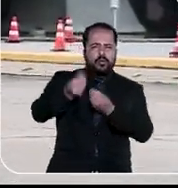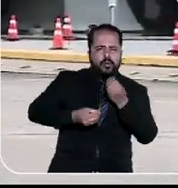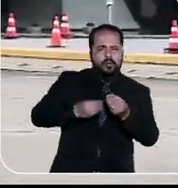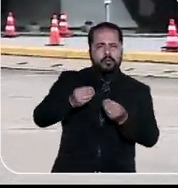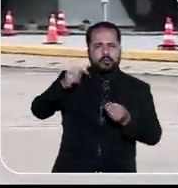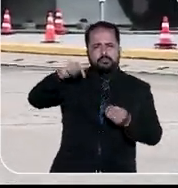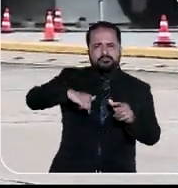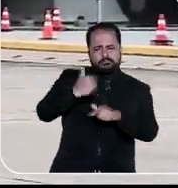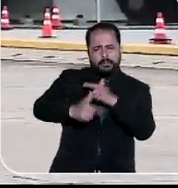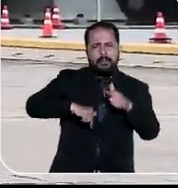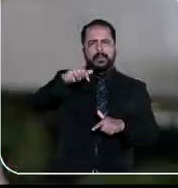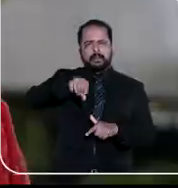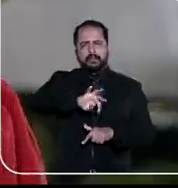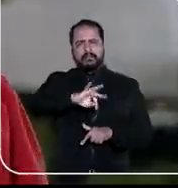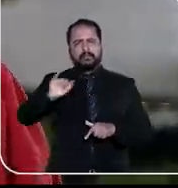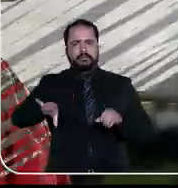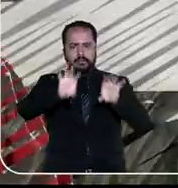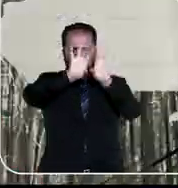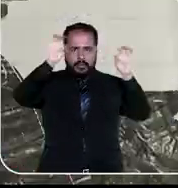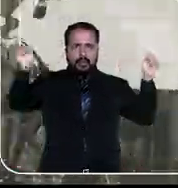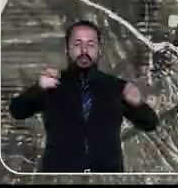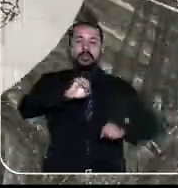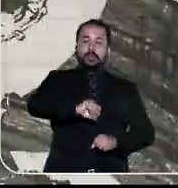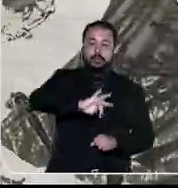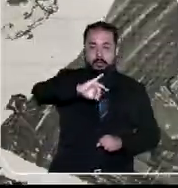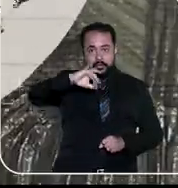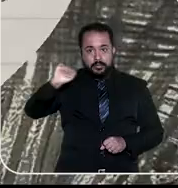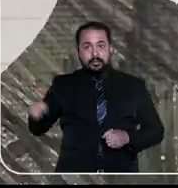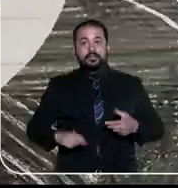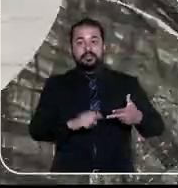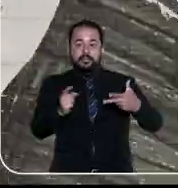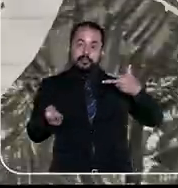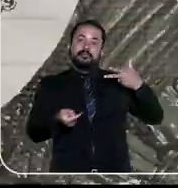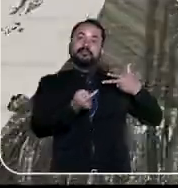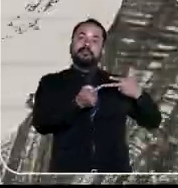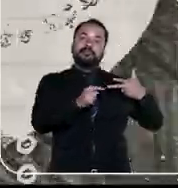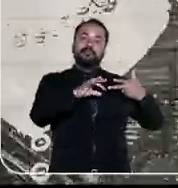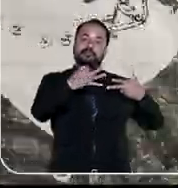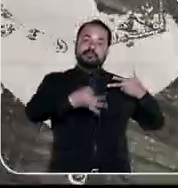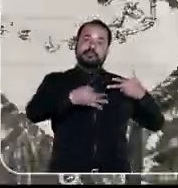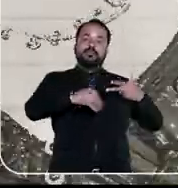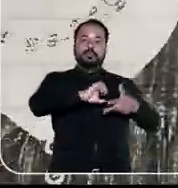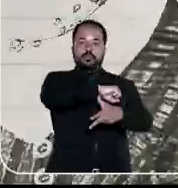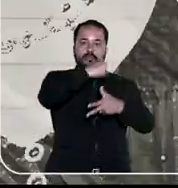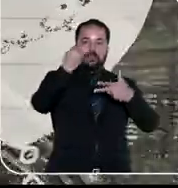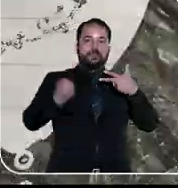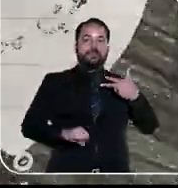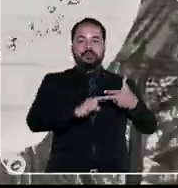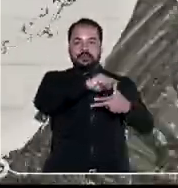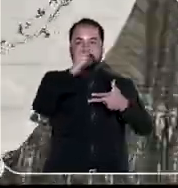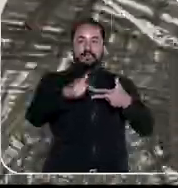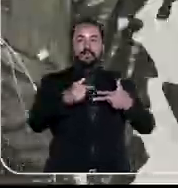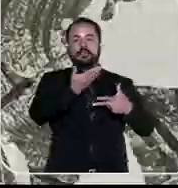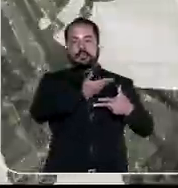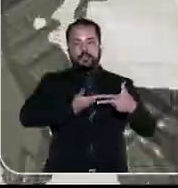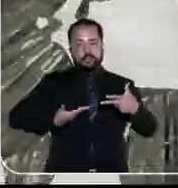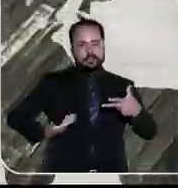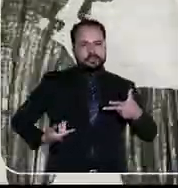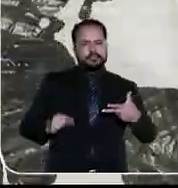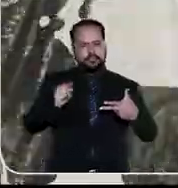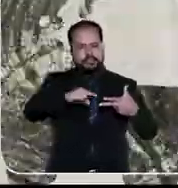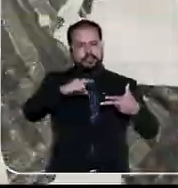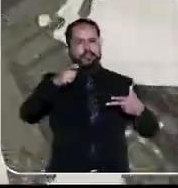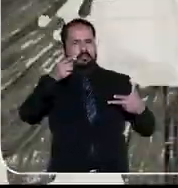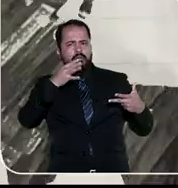do funcionamento desta casa. O STJ é parte integrante do Judiciário, um dos três poderes da República. Você